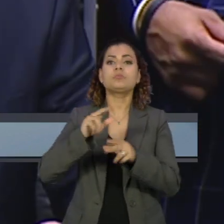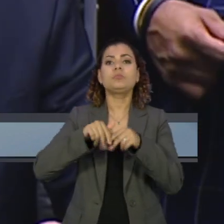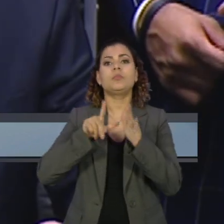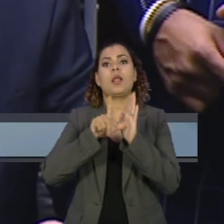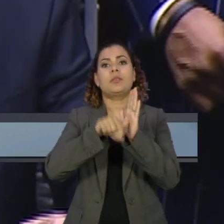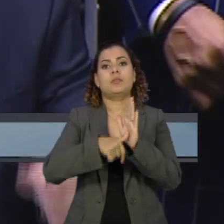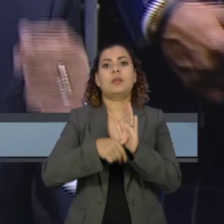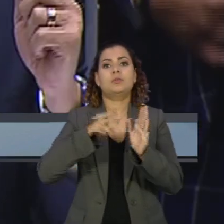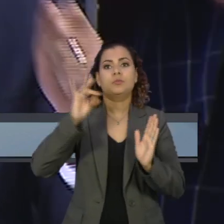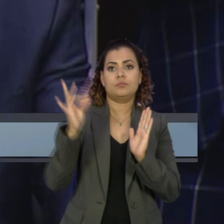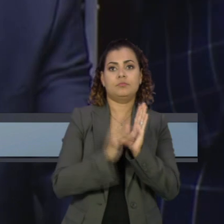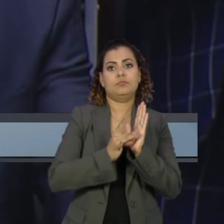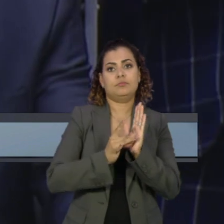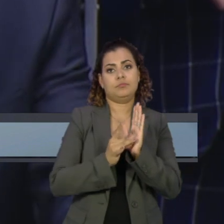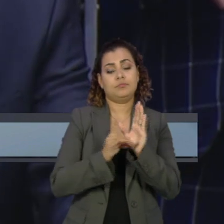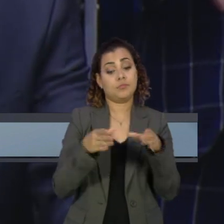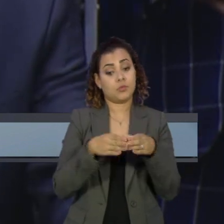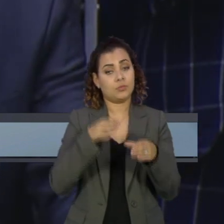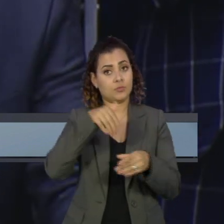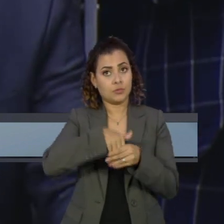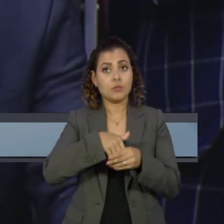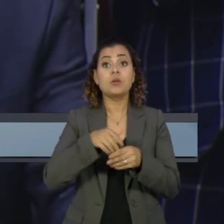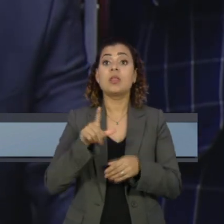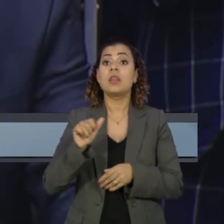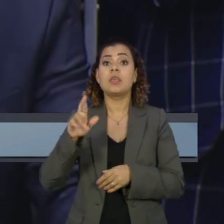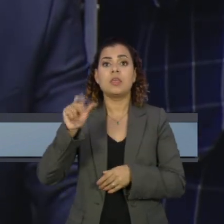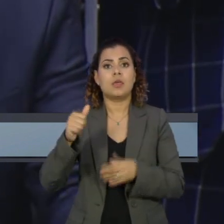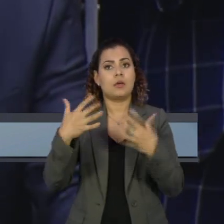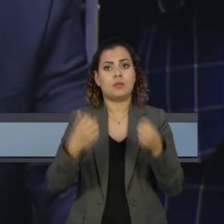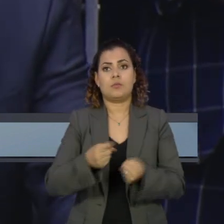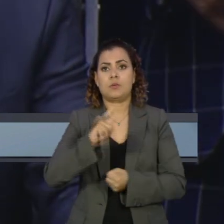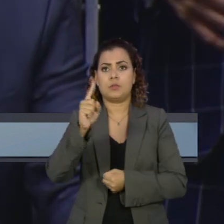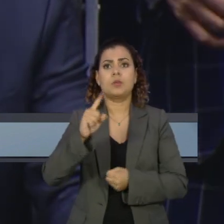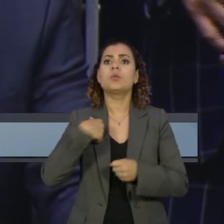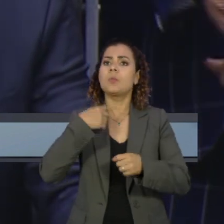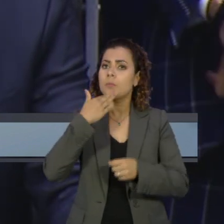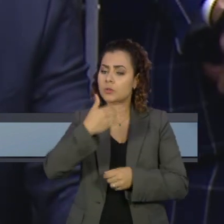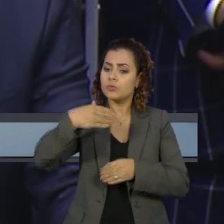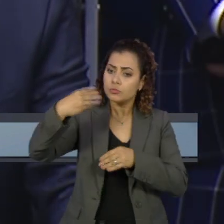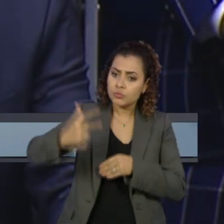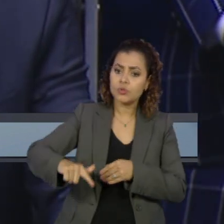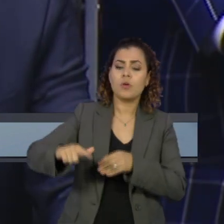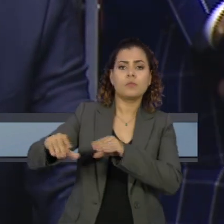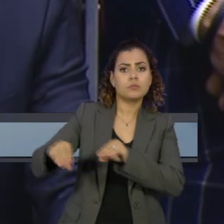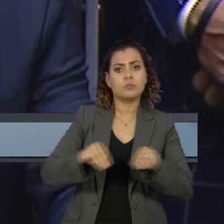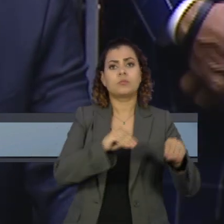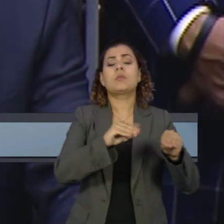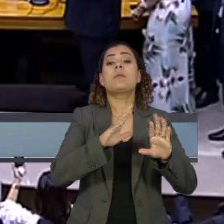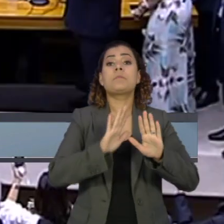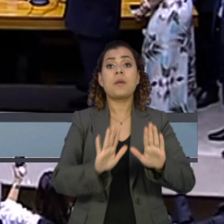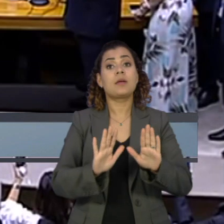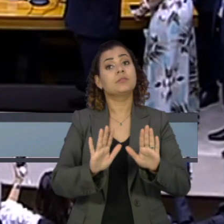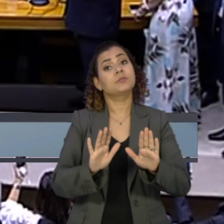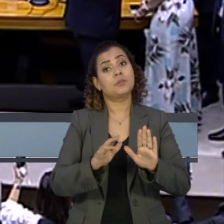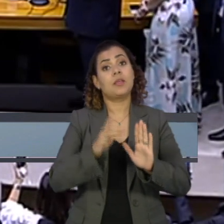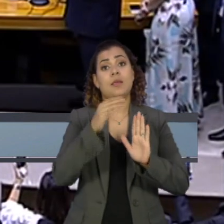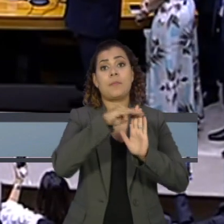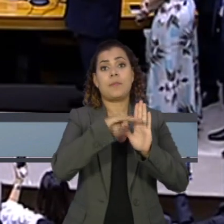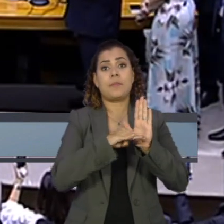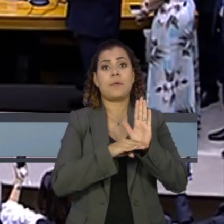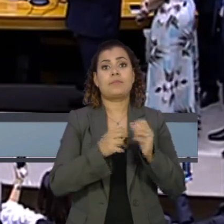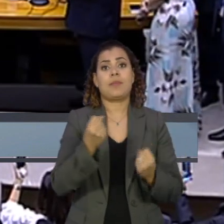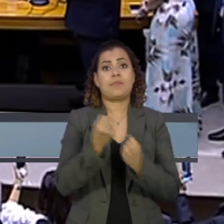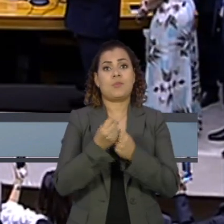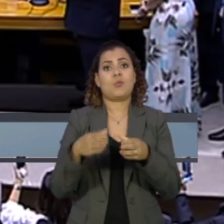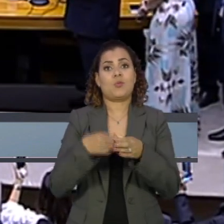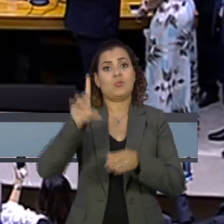atraso no registro do bloco. Lira não aceitou esse argumento, revogou o registro, o que na prática segura mais cargos a seus aliados